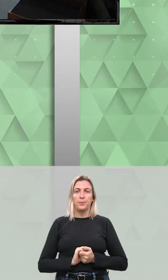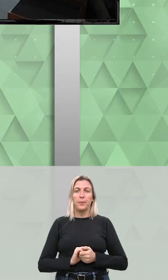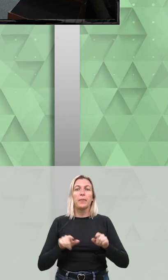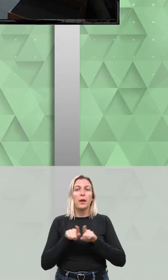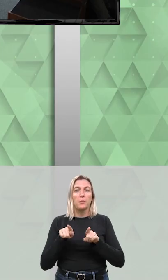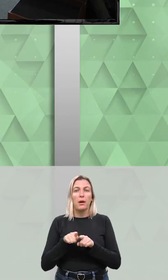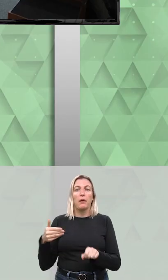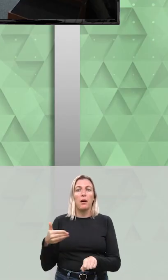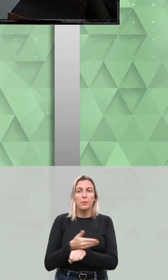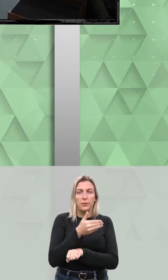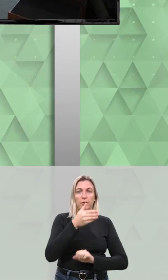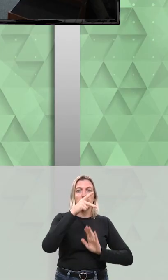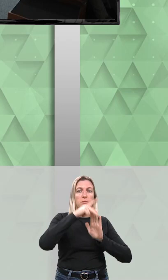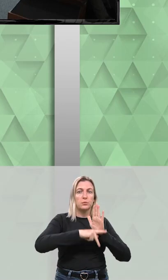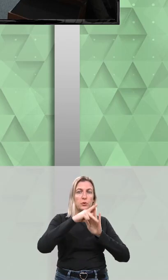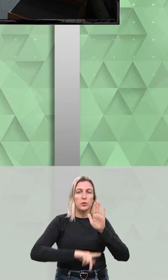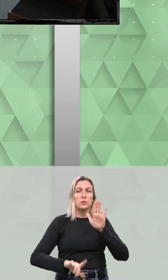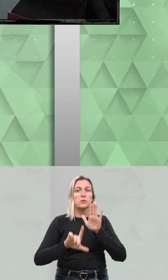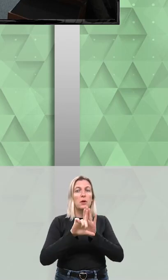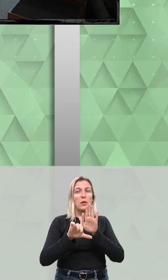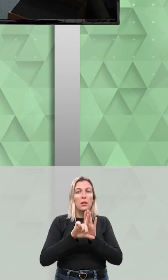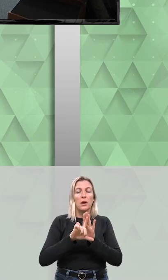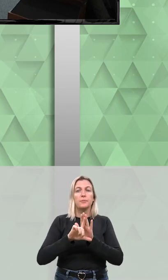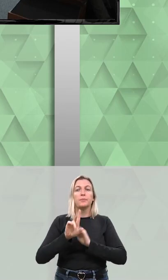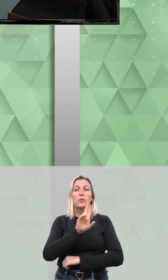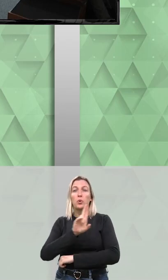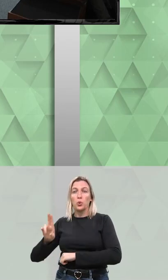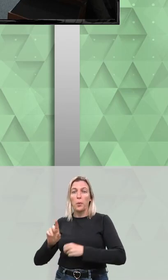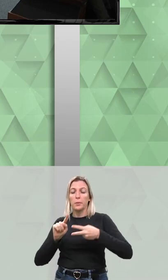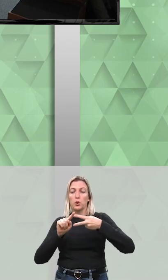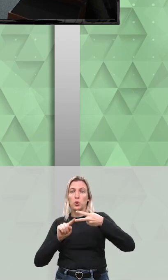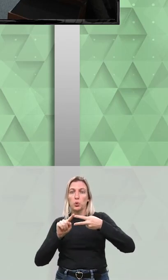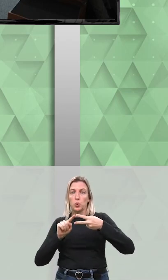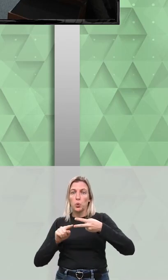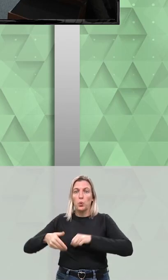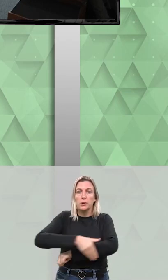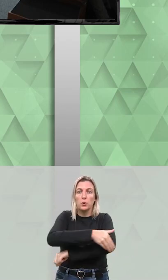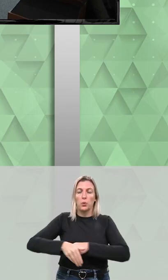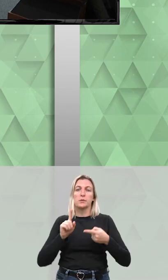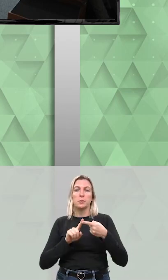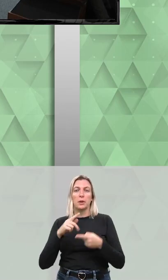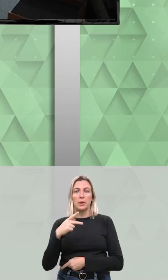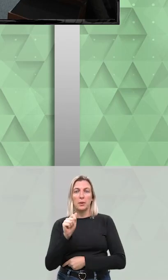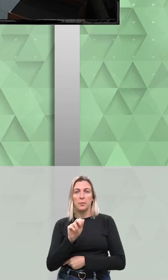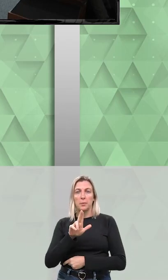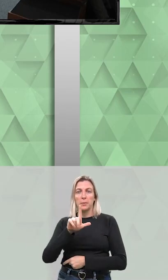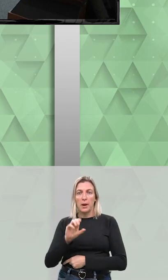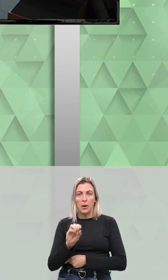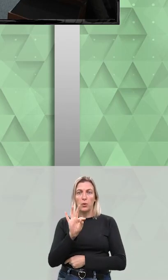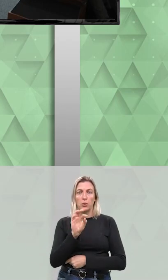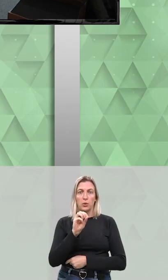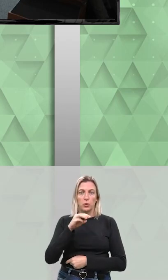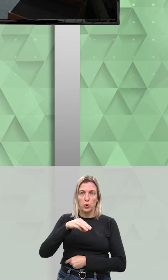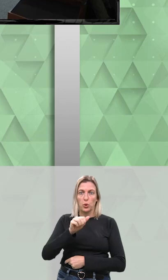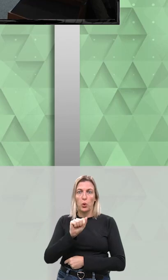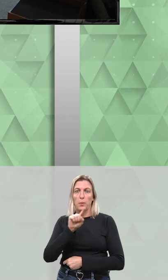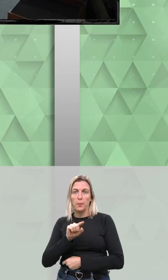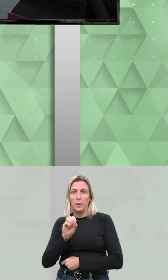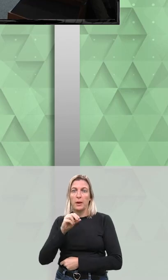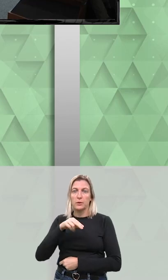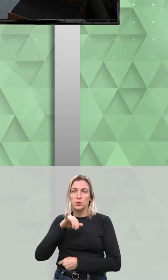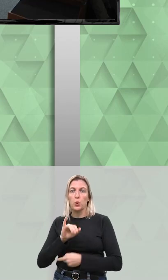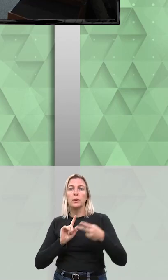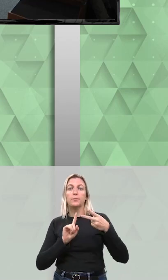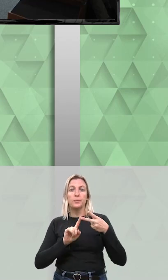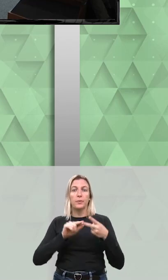Mussum. Foram aprovados também os projetos de lei ordinária que denominam duas artérias de nossa cidade de rua